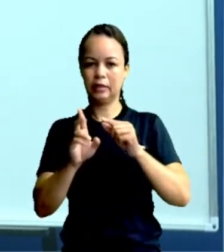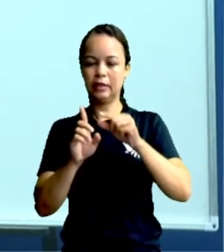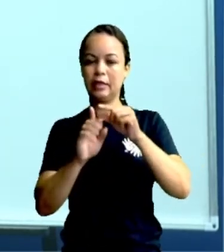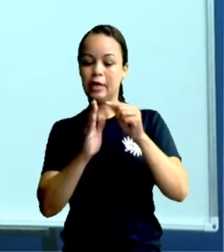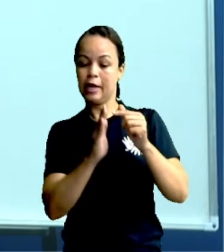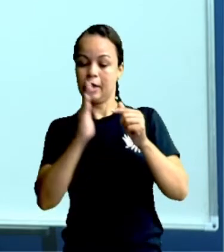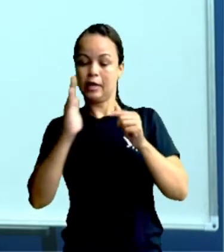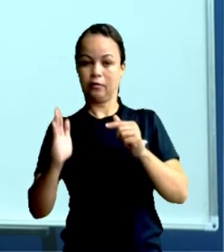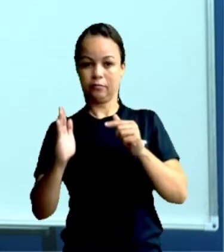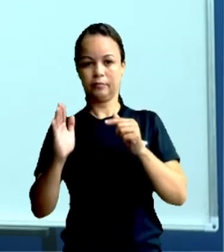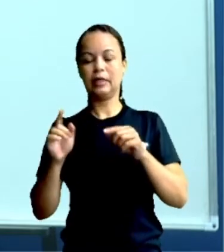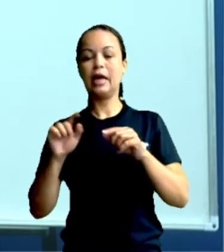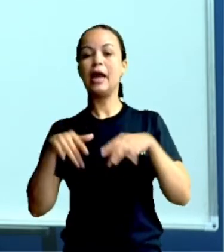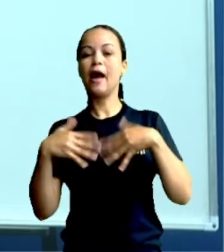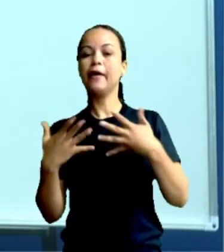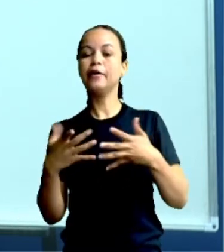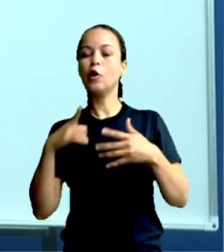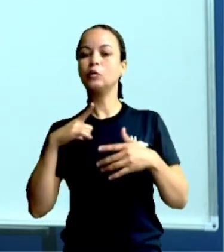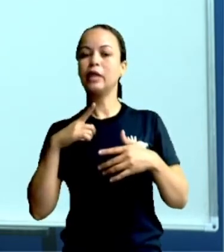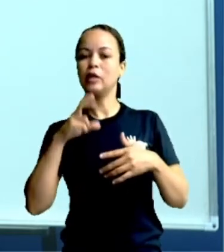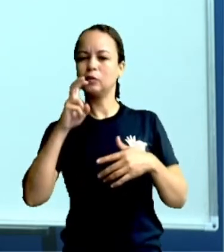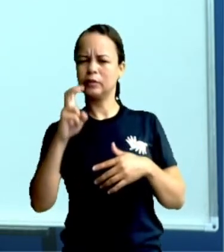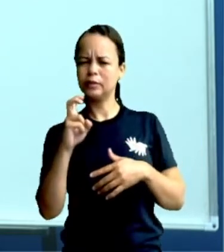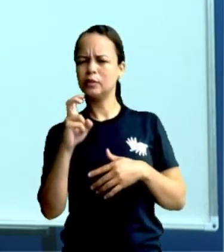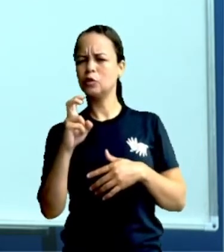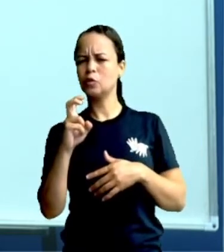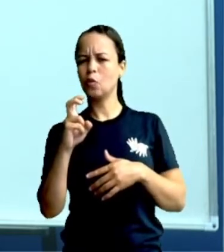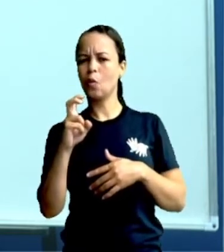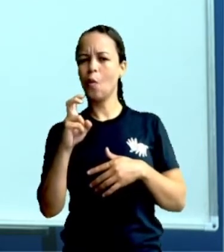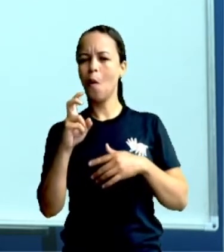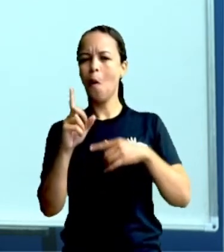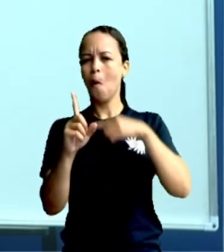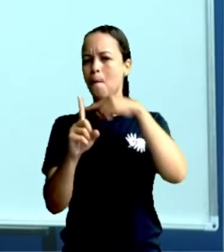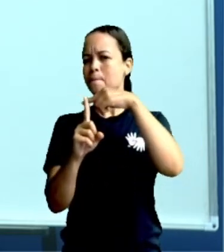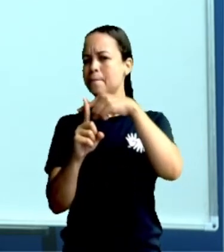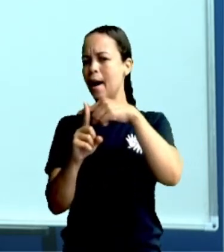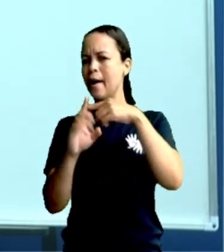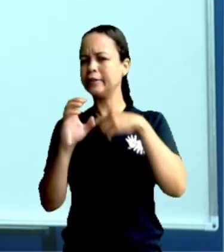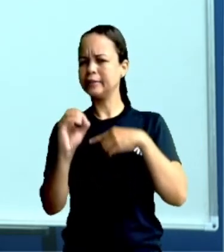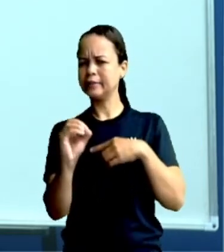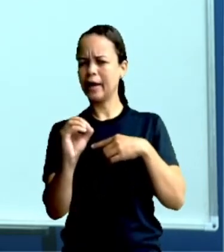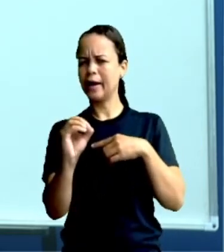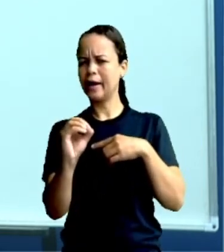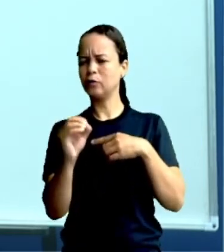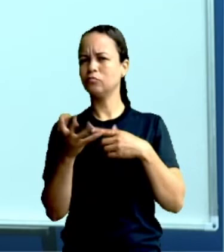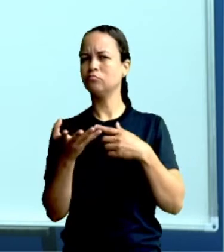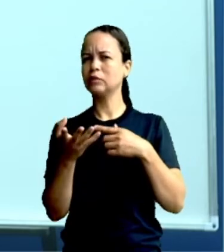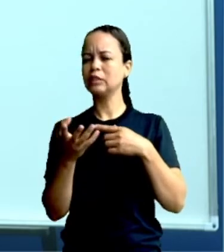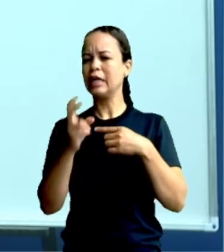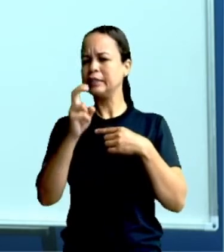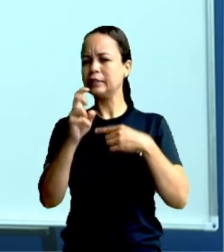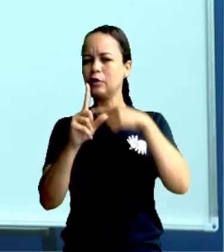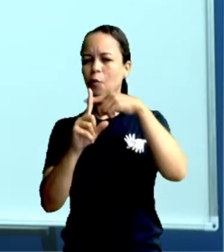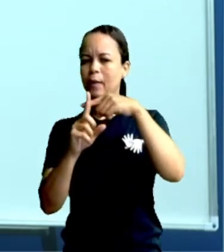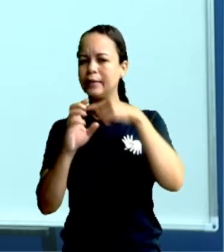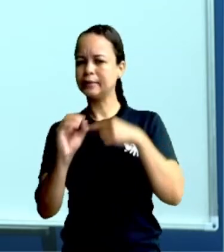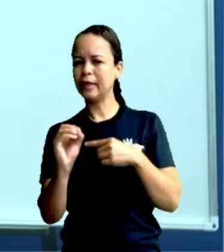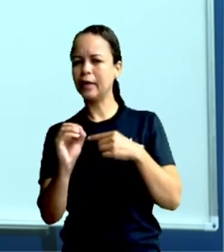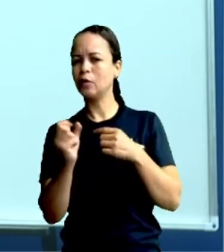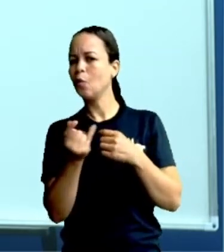E aí, tenho 5 com mais 0. 5 com mais 0 vai dar?